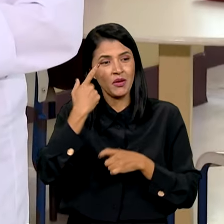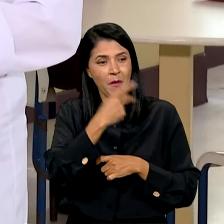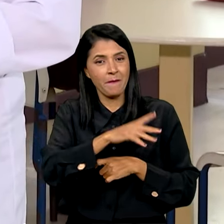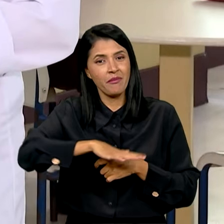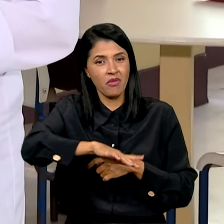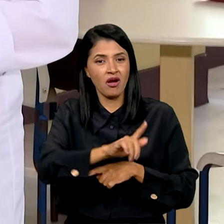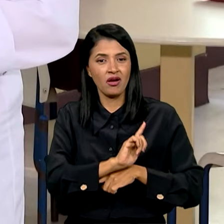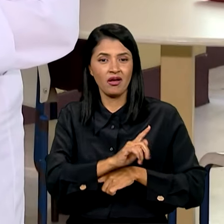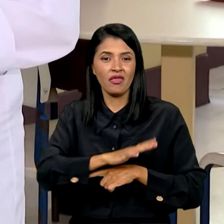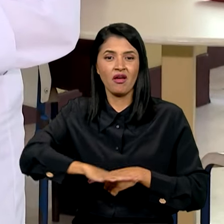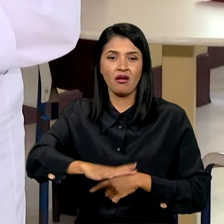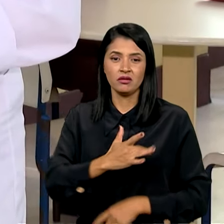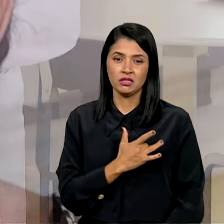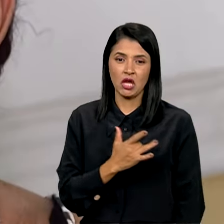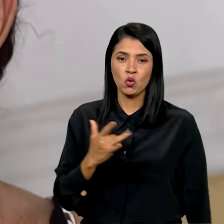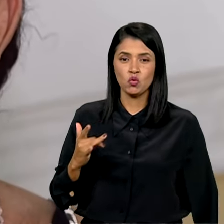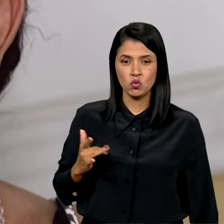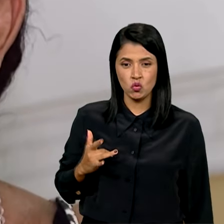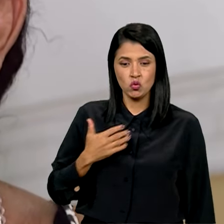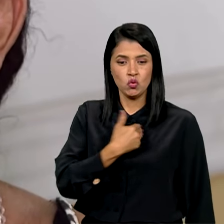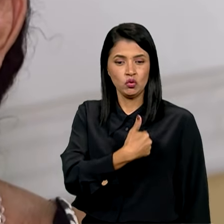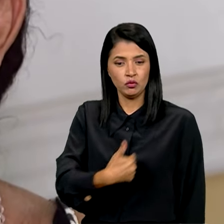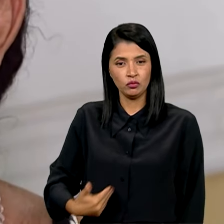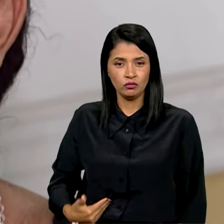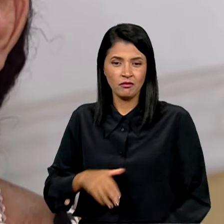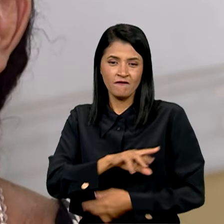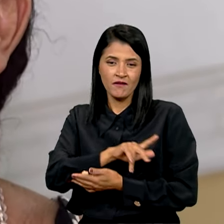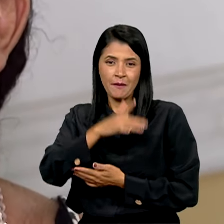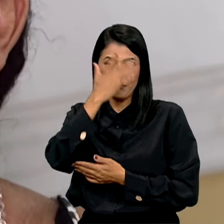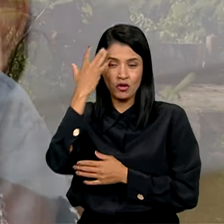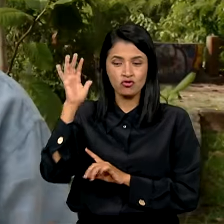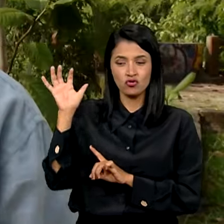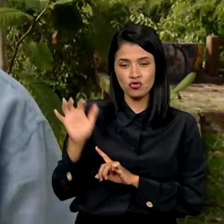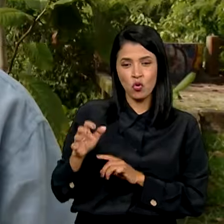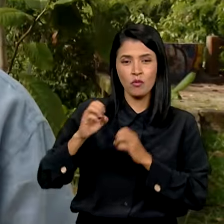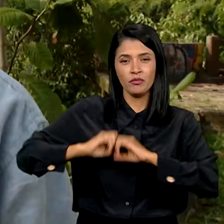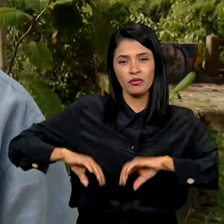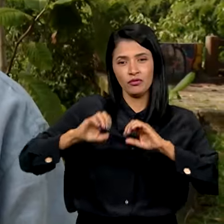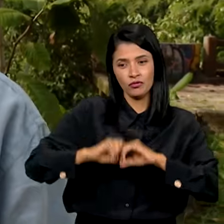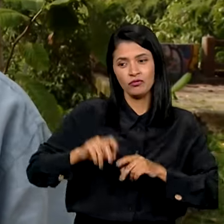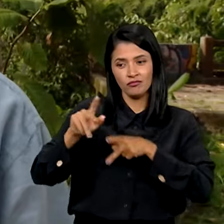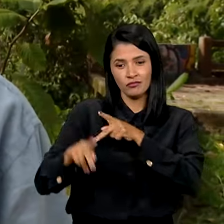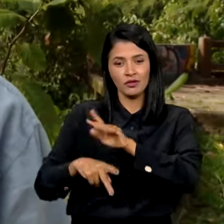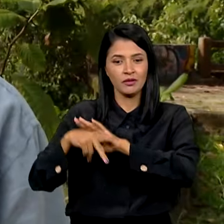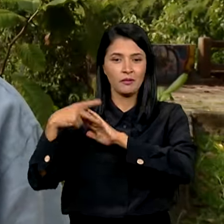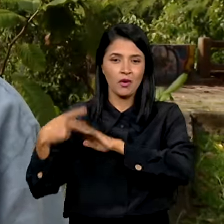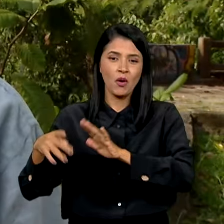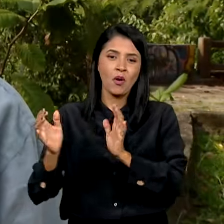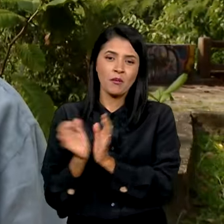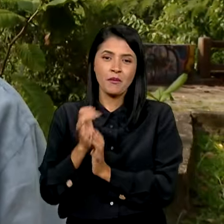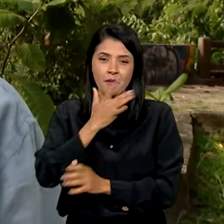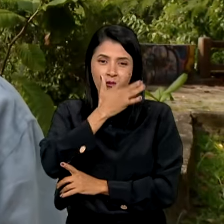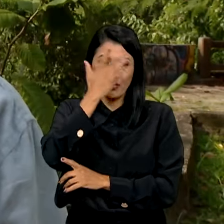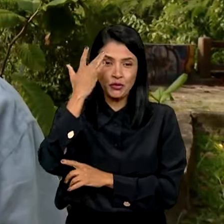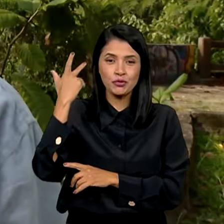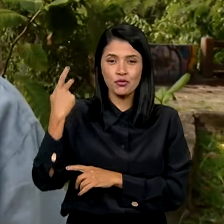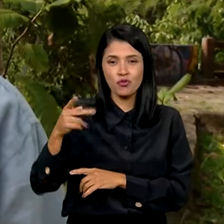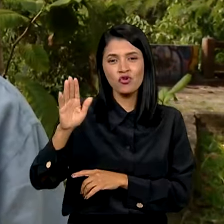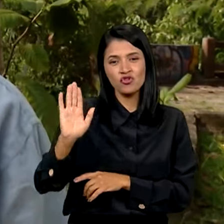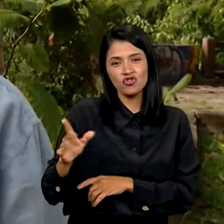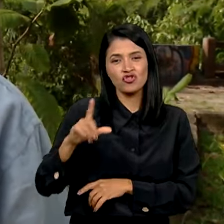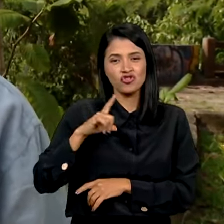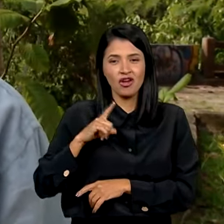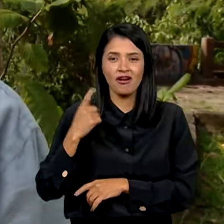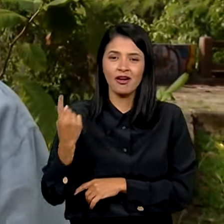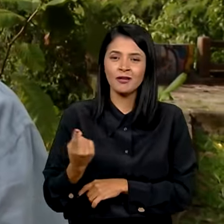gestores da saúde pública. Afeta muita gente e uma população muito particular. São pessoas que já têm alguma